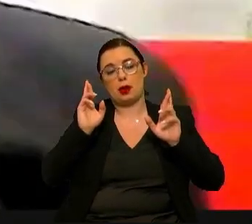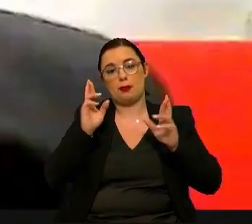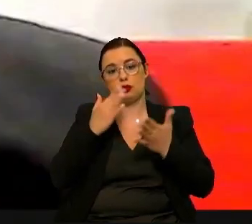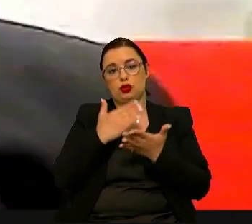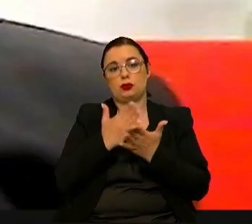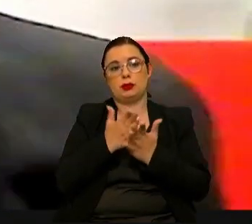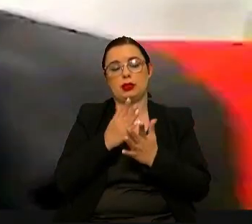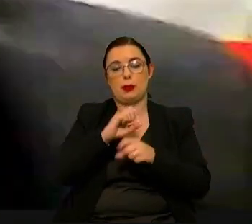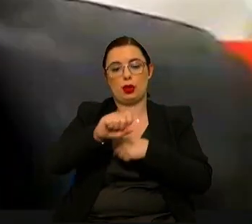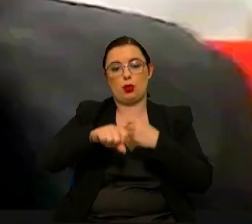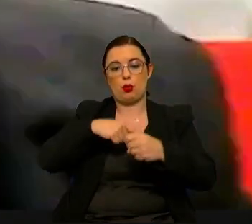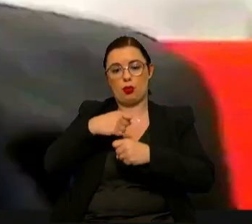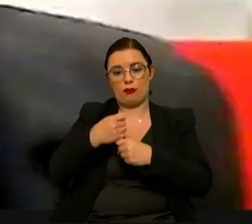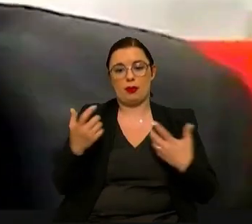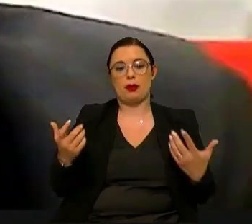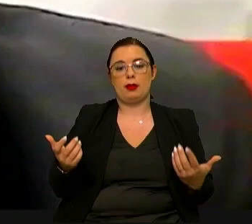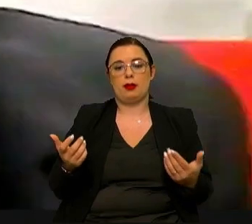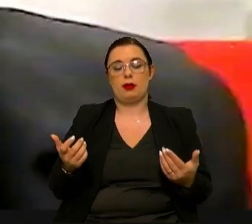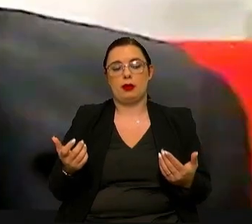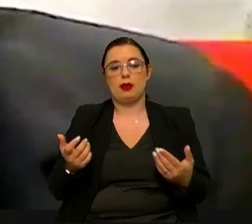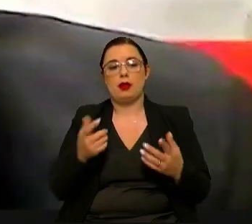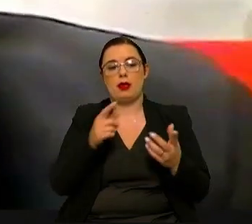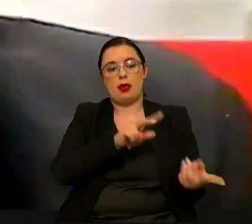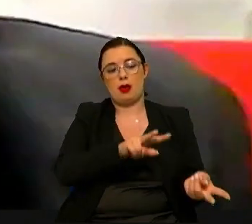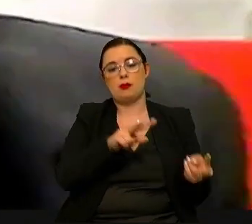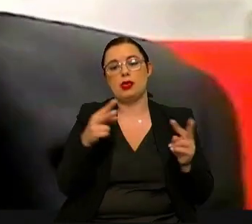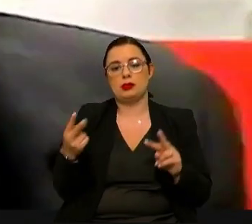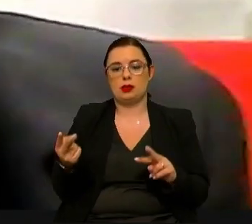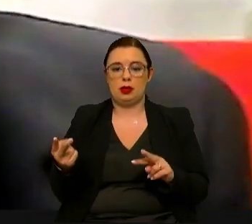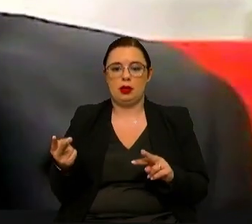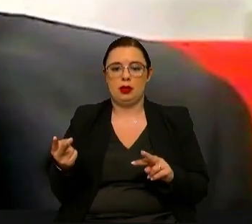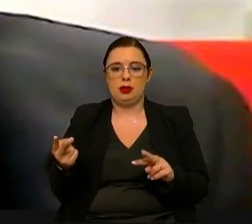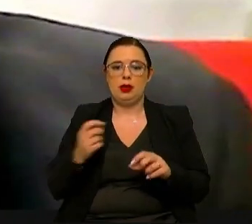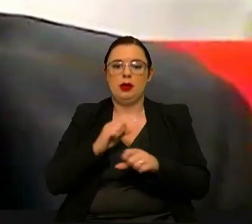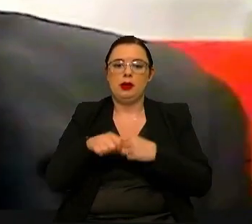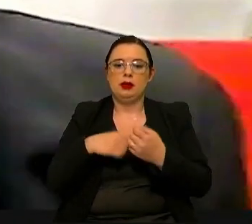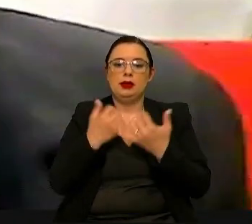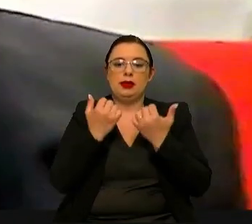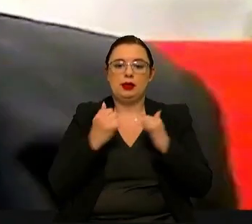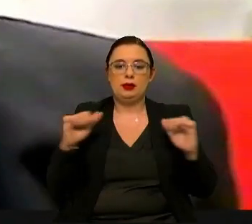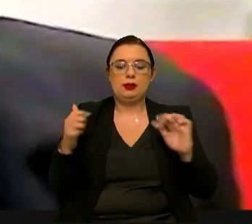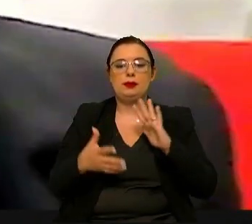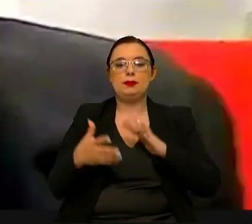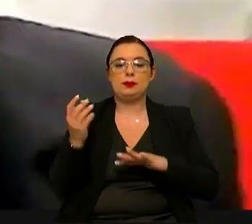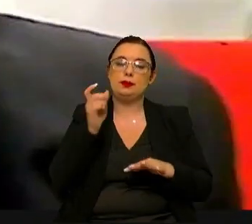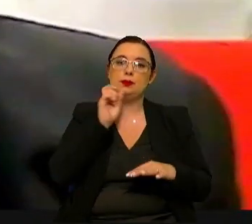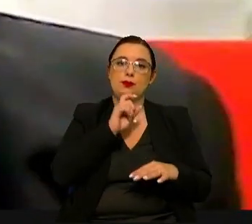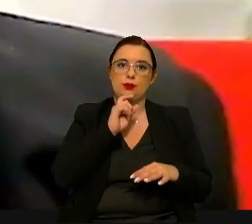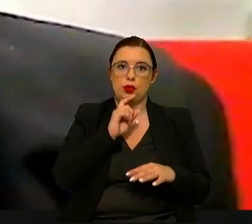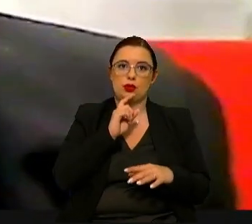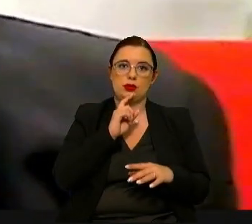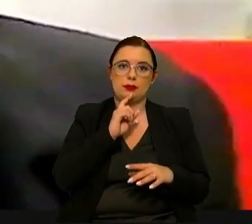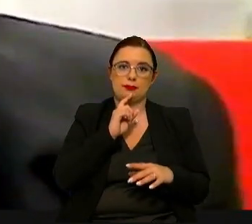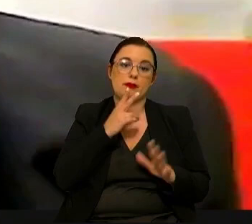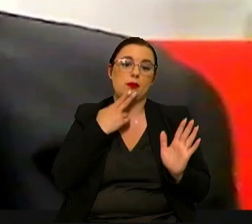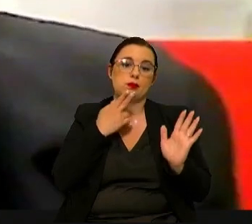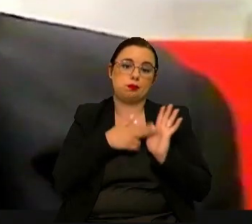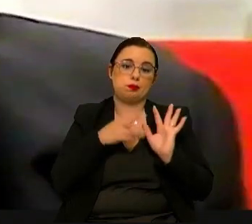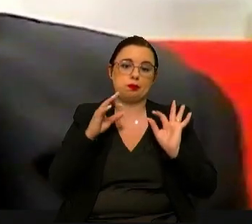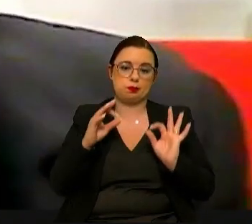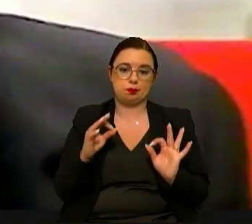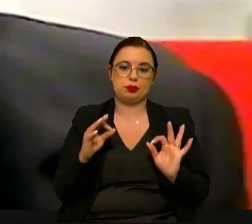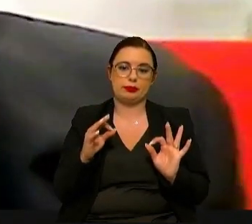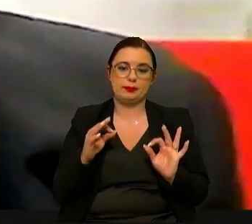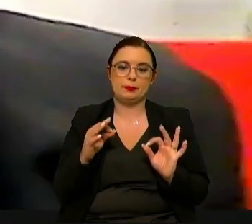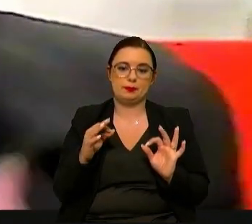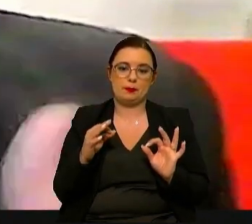da mobilidade e esta passagem para a mobilidade mais autónoma possa, de facto, ser uma realidade cada